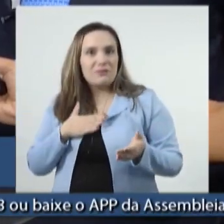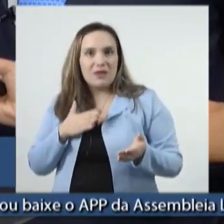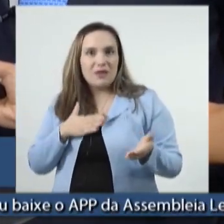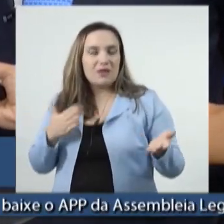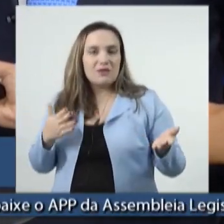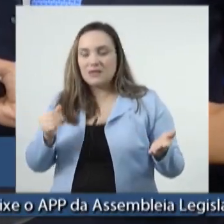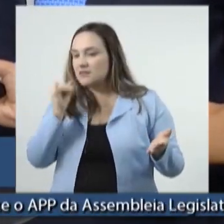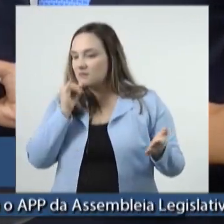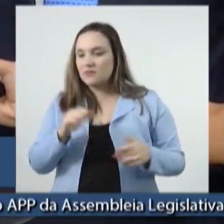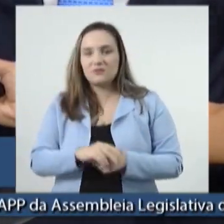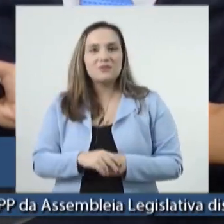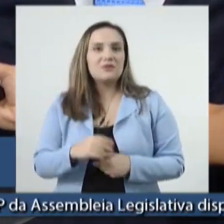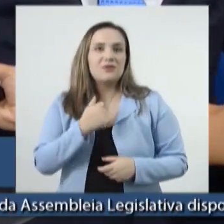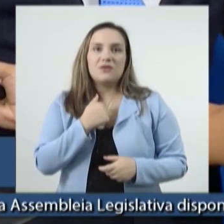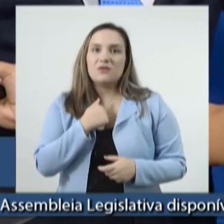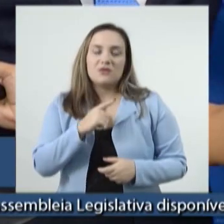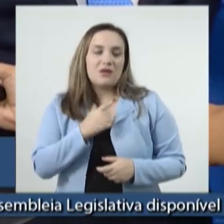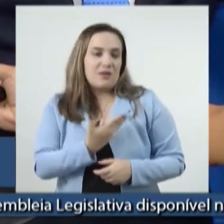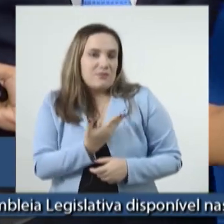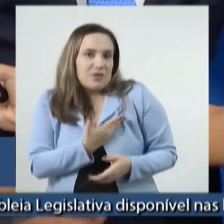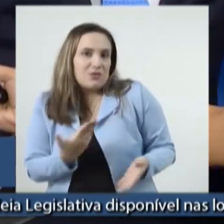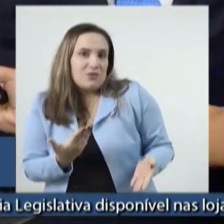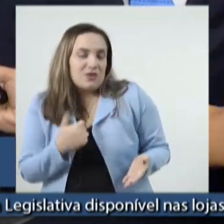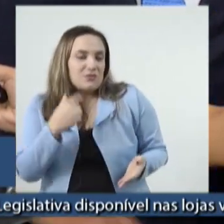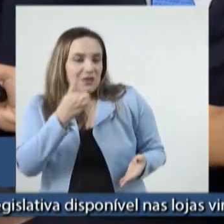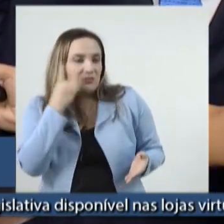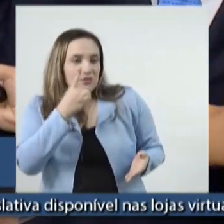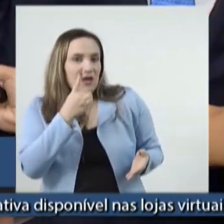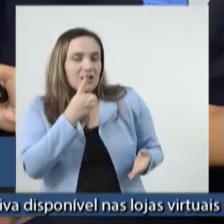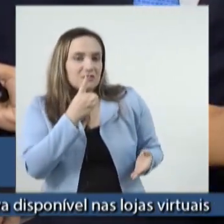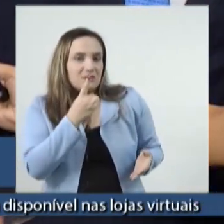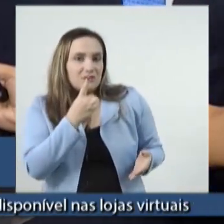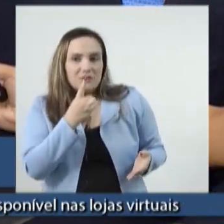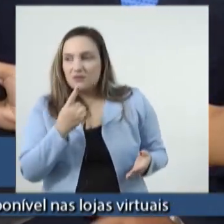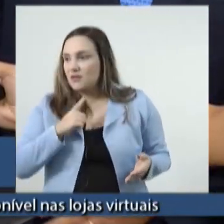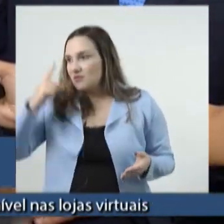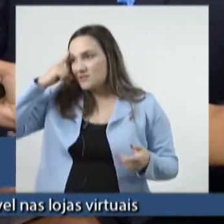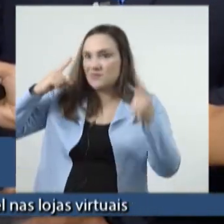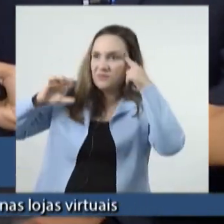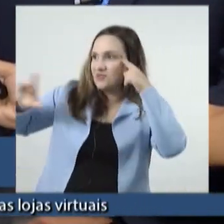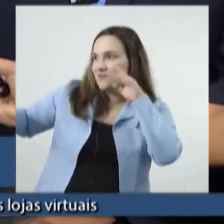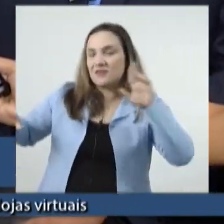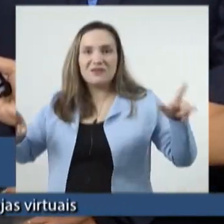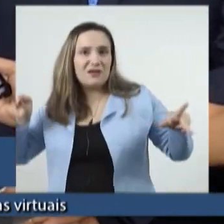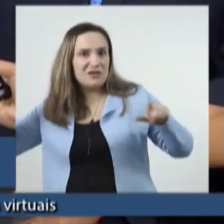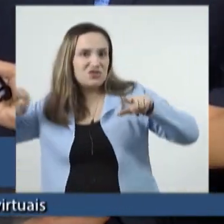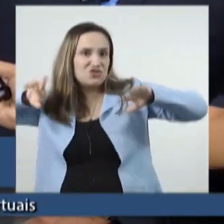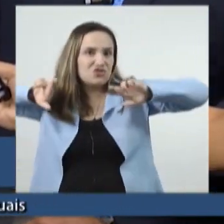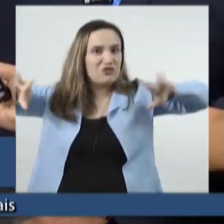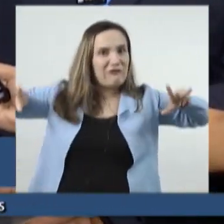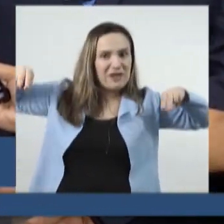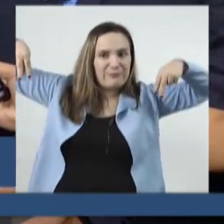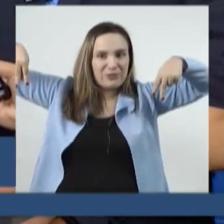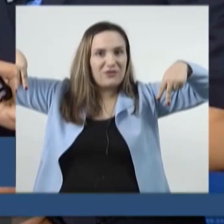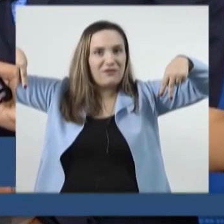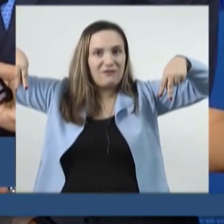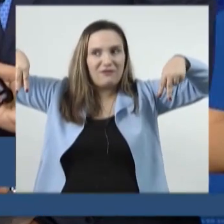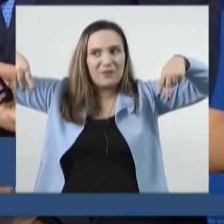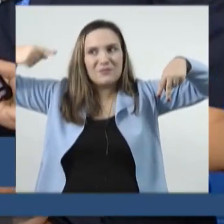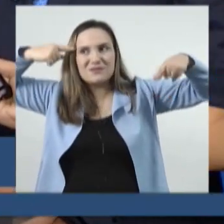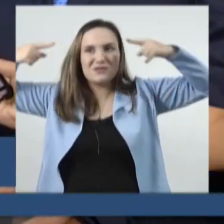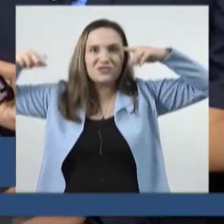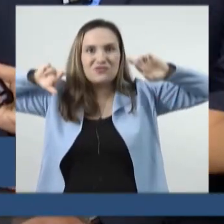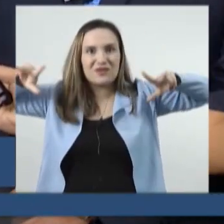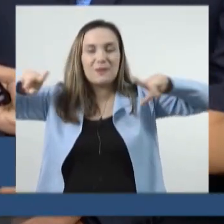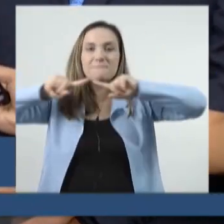lugares que eu tenho colega, eu e deputado Paulo tenho colega que nós temos diferença, ele vai estar num palanque eu vou estar no outro, mas nós vamos pautar o